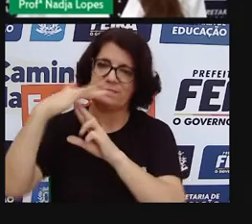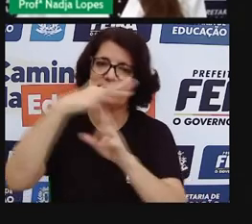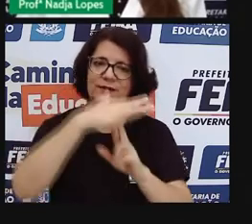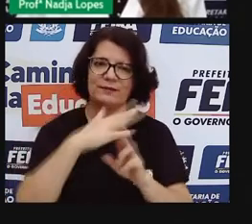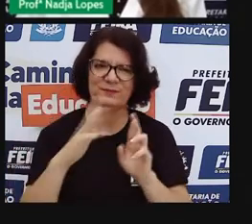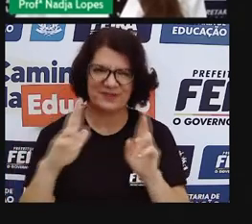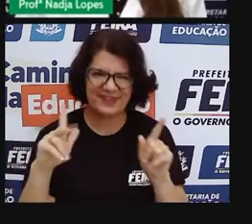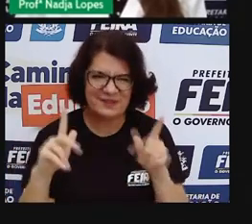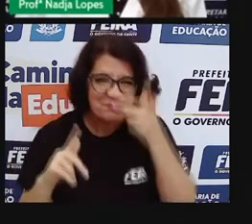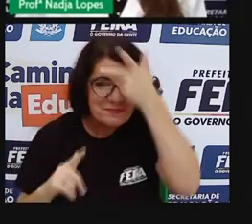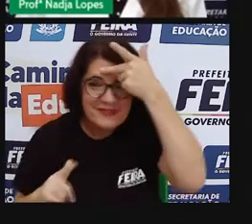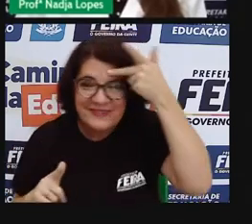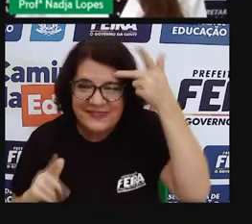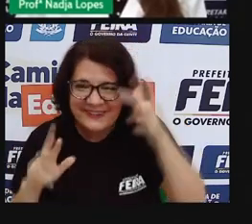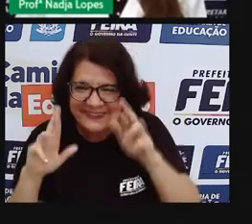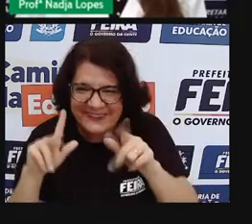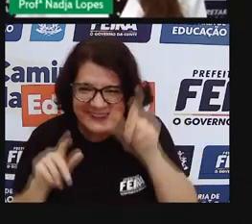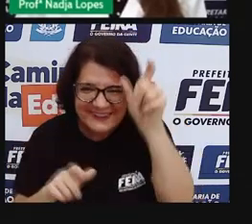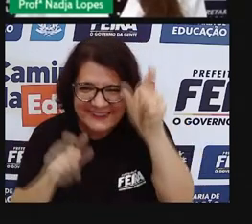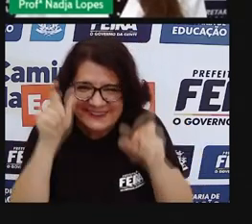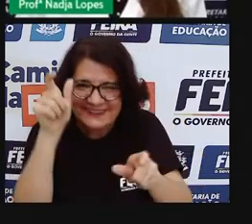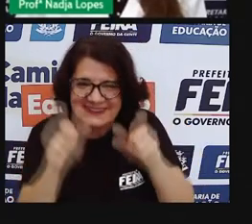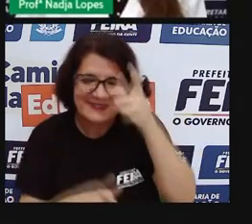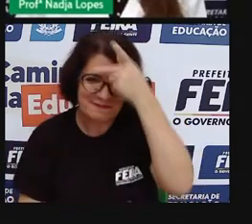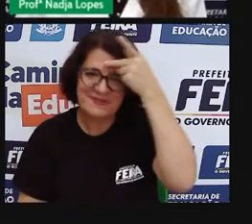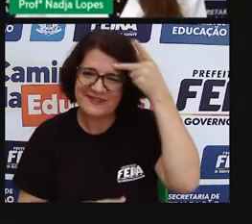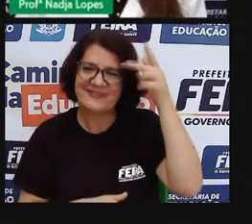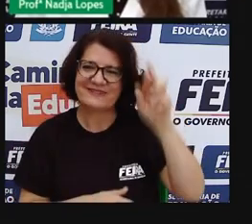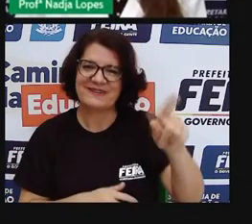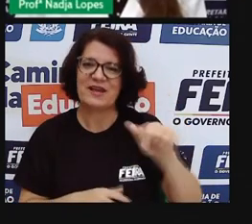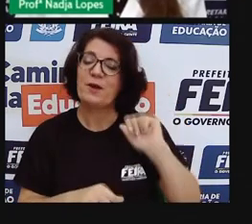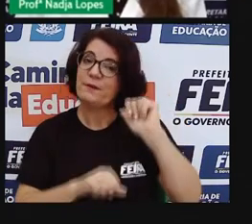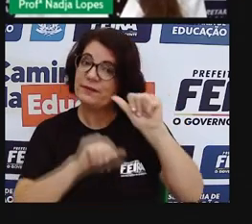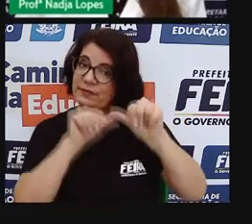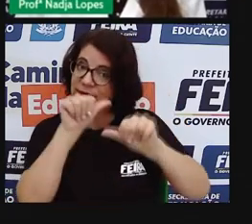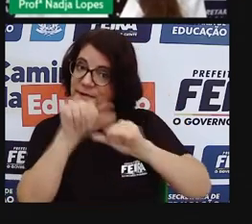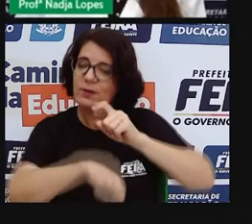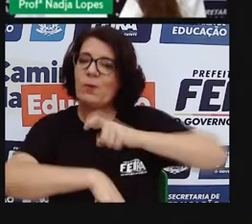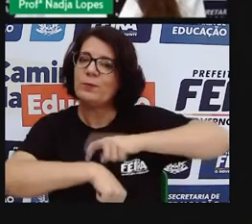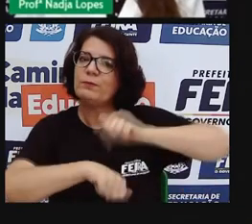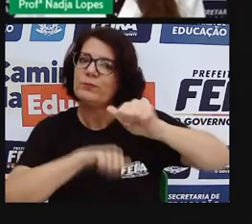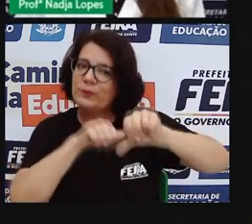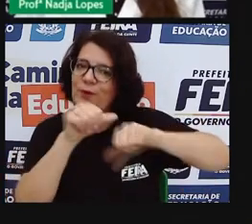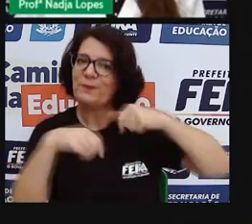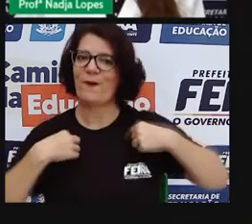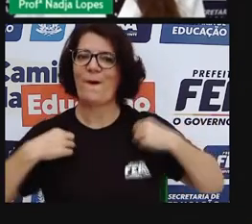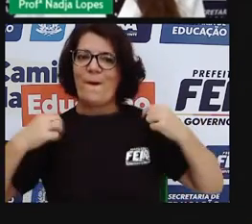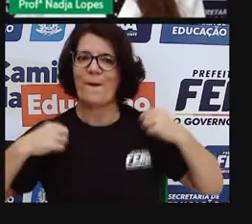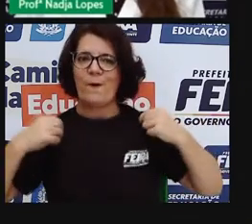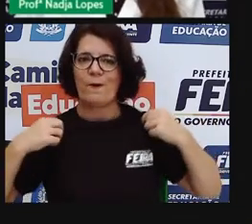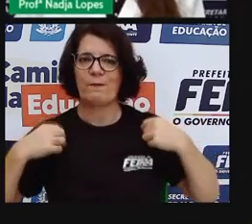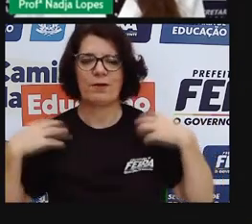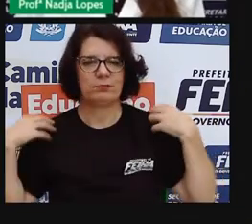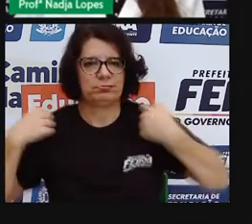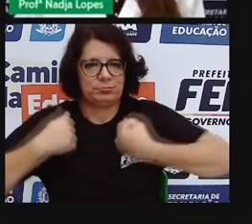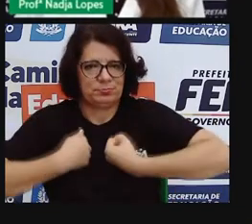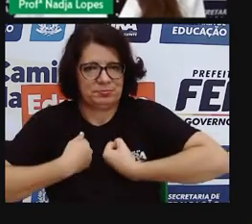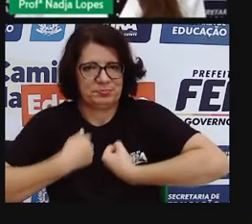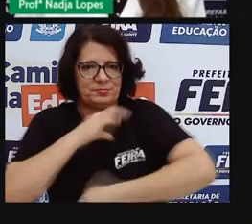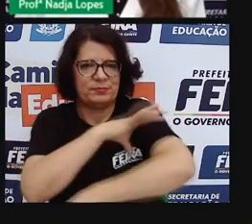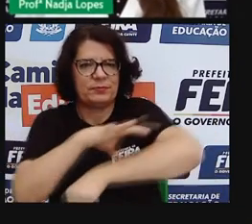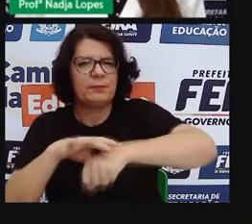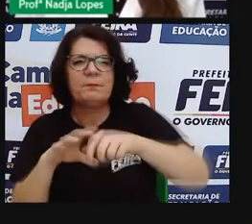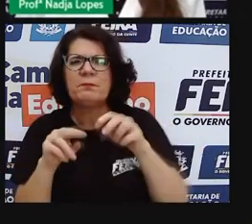das pessoas. A gente vê, né, como o tempo mudou, a roupa das pessoas, todo mundo de casaco, de capote,